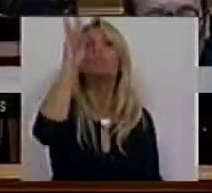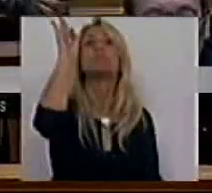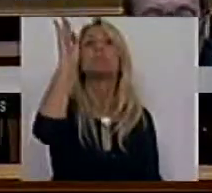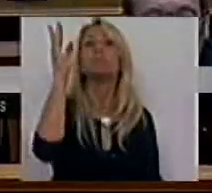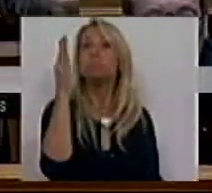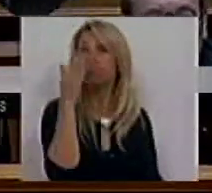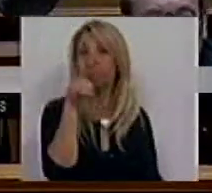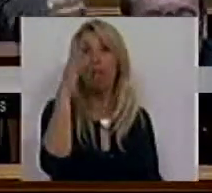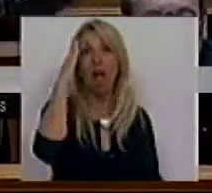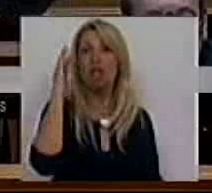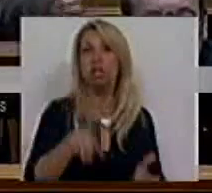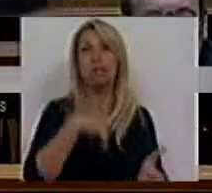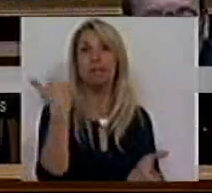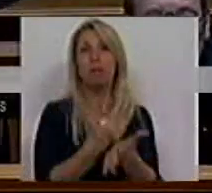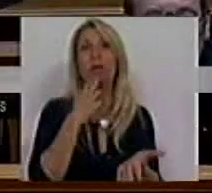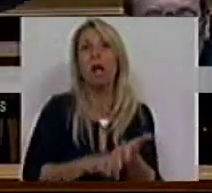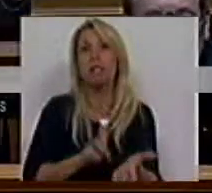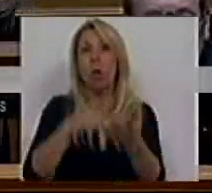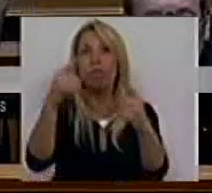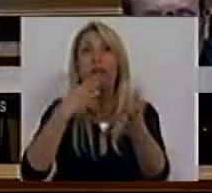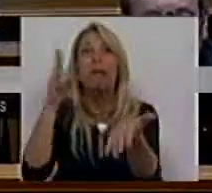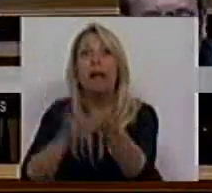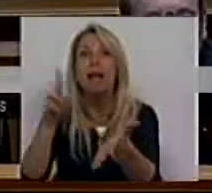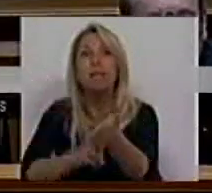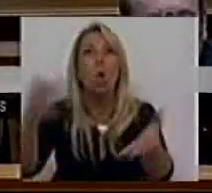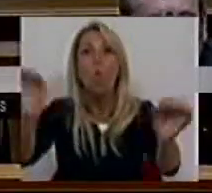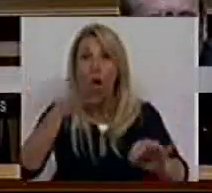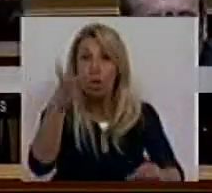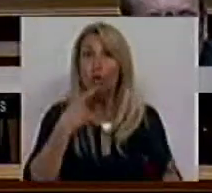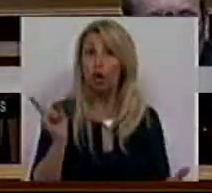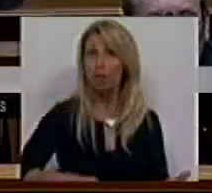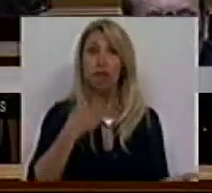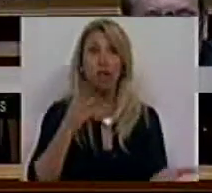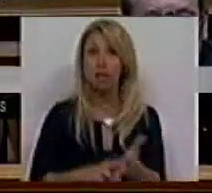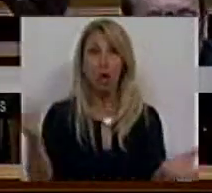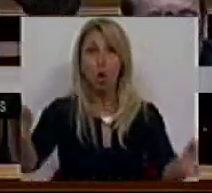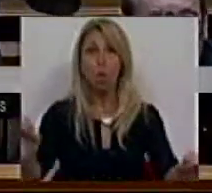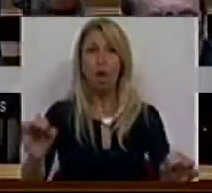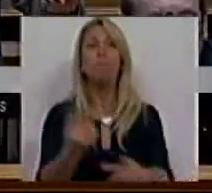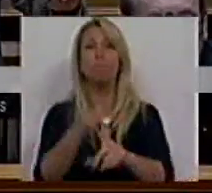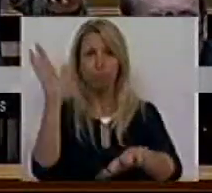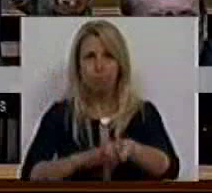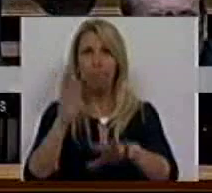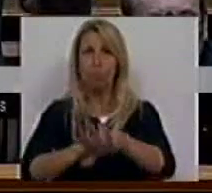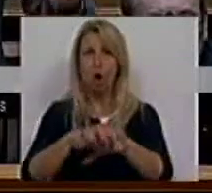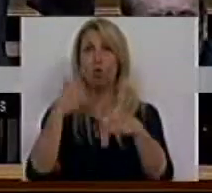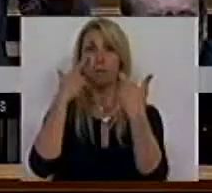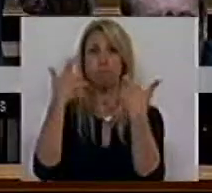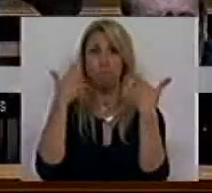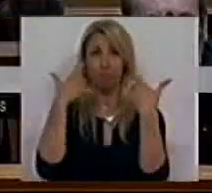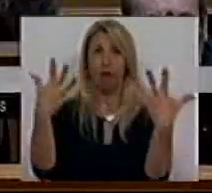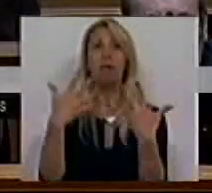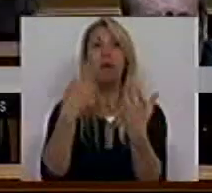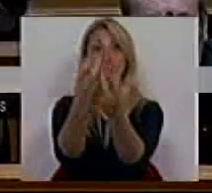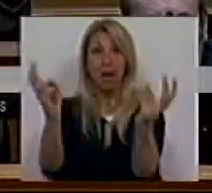acha que tem sempre razão. Não têm razão. Eu vou repetir outra vez, não têm razão. Por culpa das vossas bancadas, não se